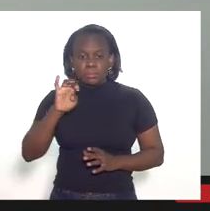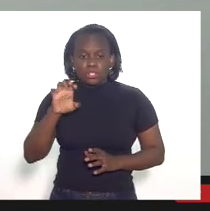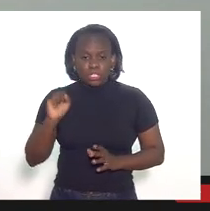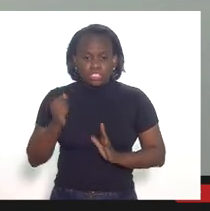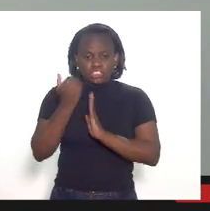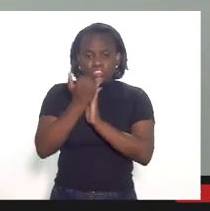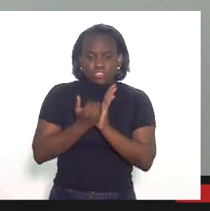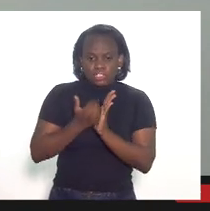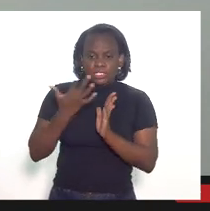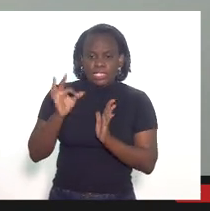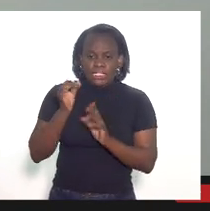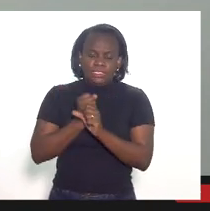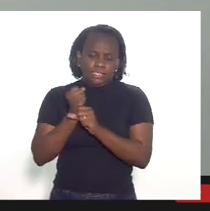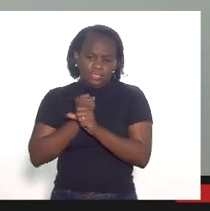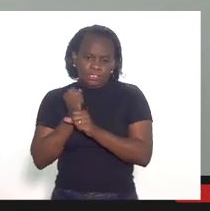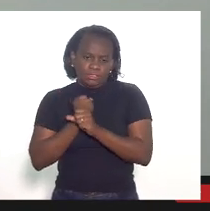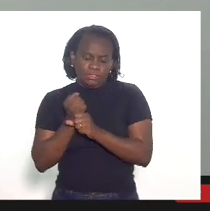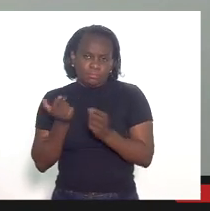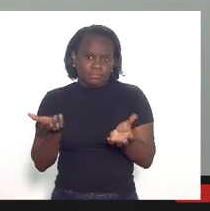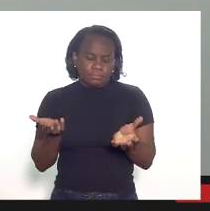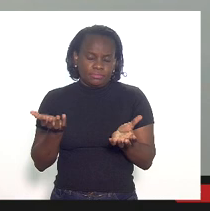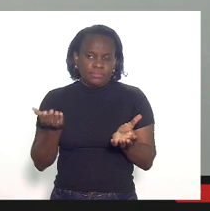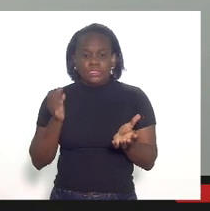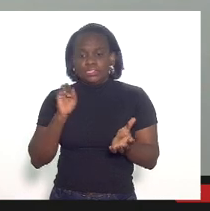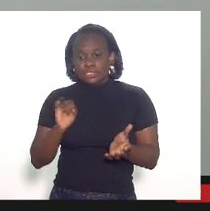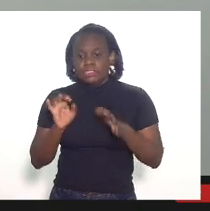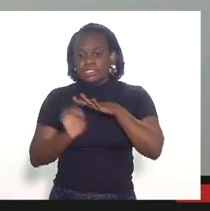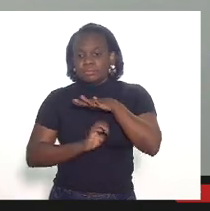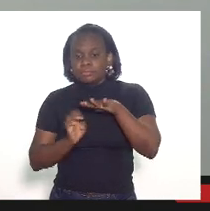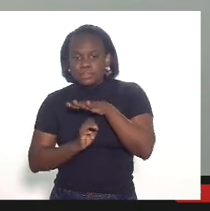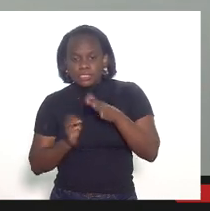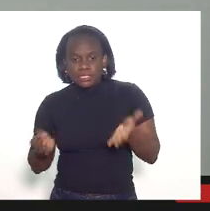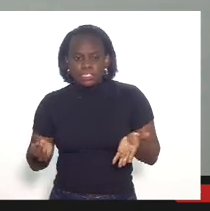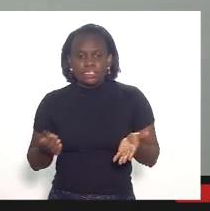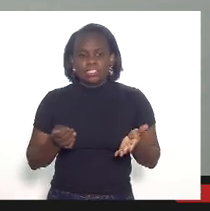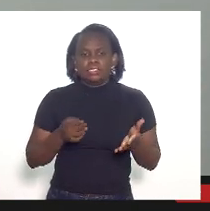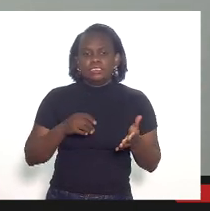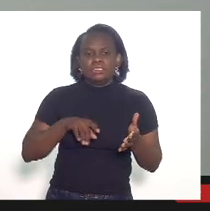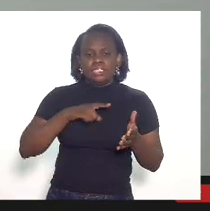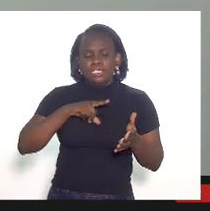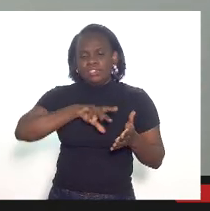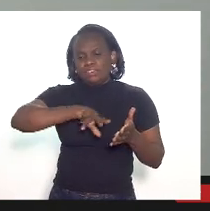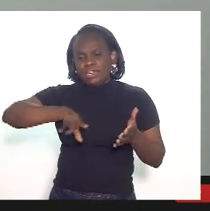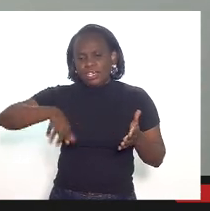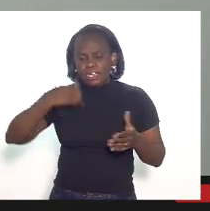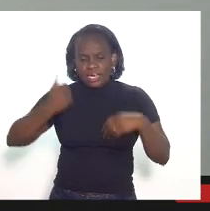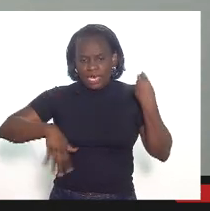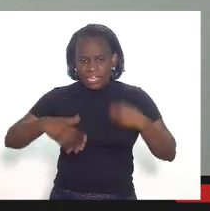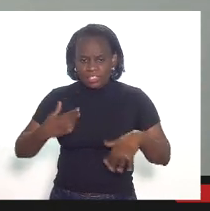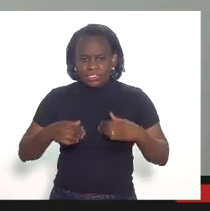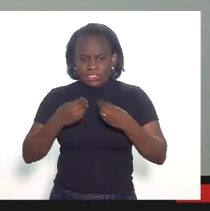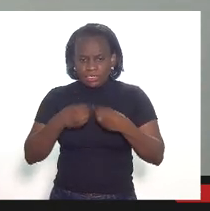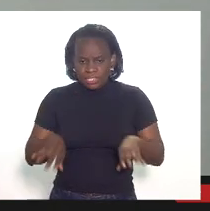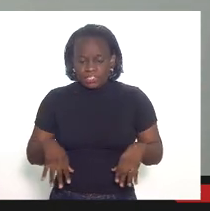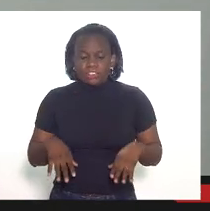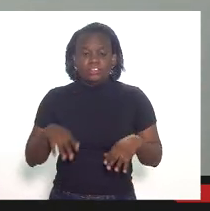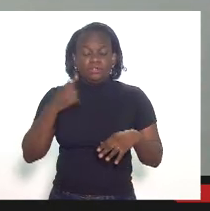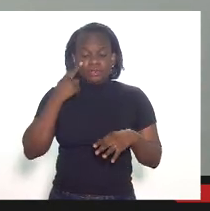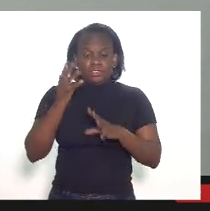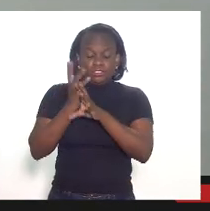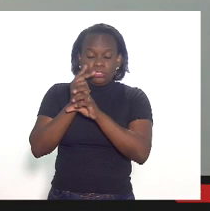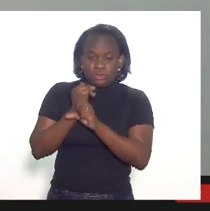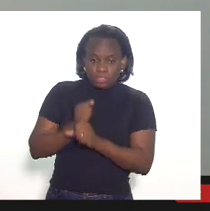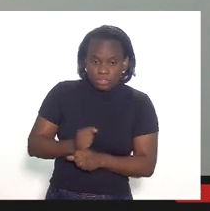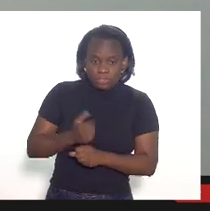especiais nos últimos 10 anos poxa se as empresas através de vários outros gastos nós detectarmos que todas as somatórias de